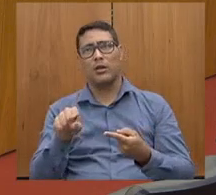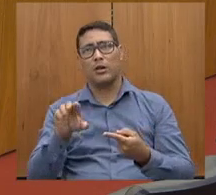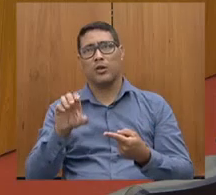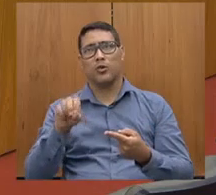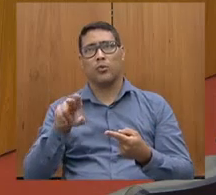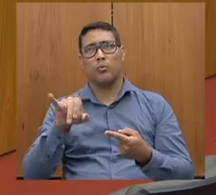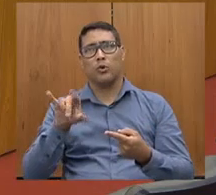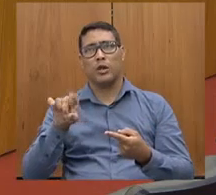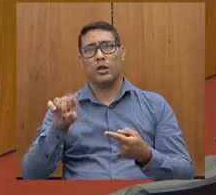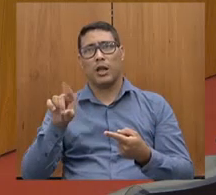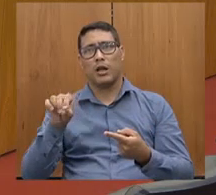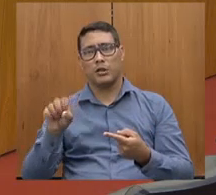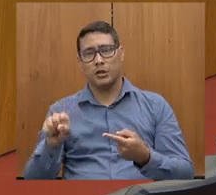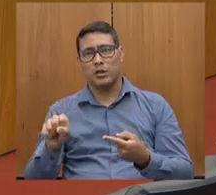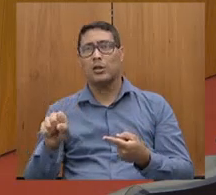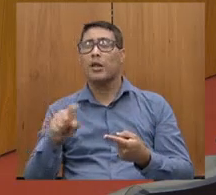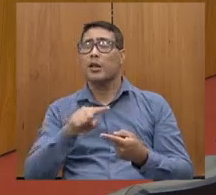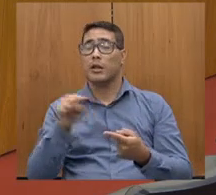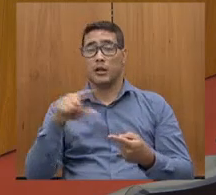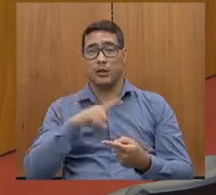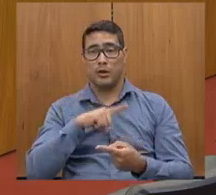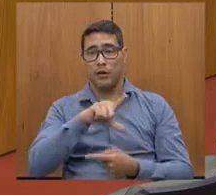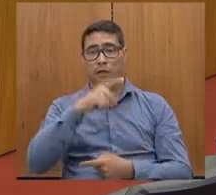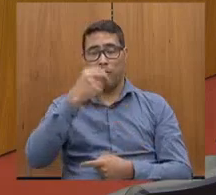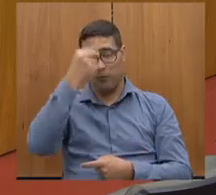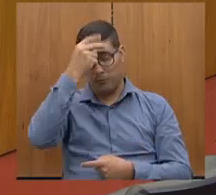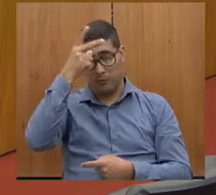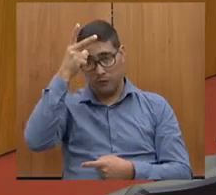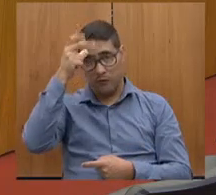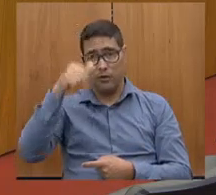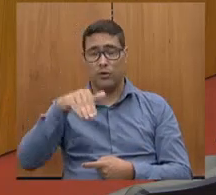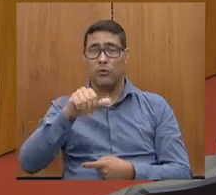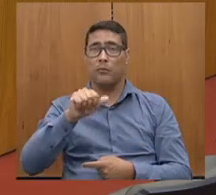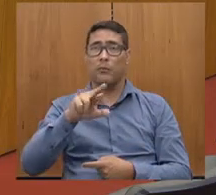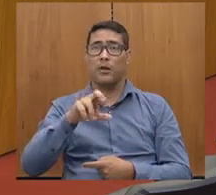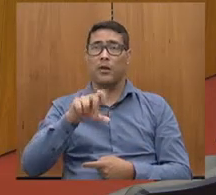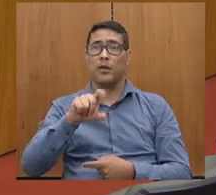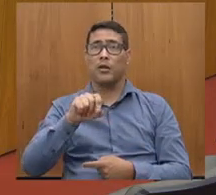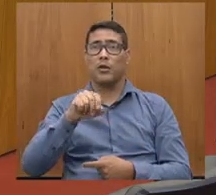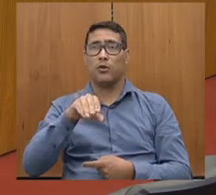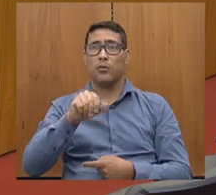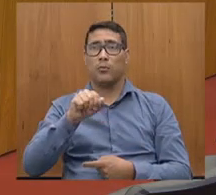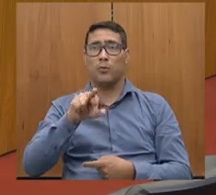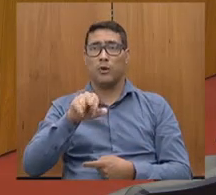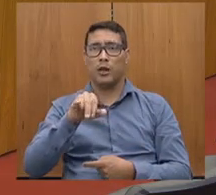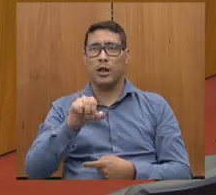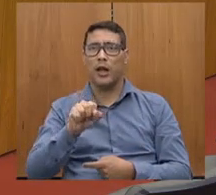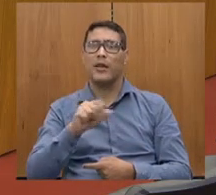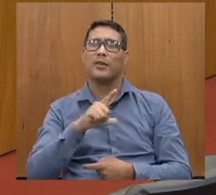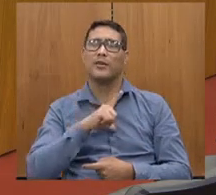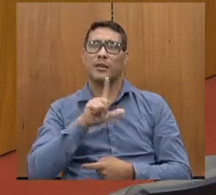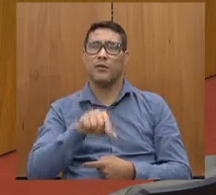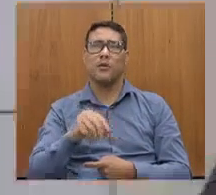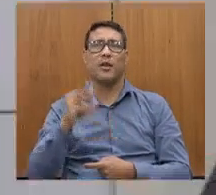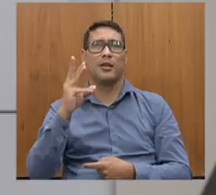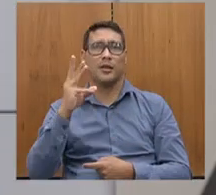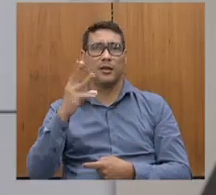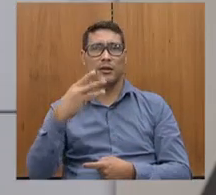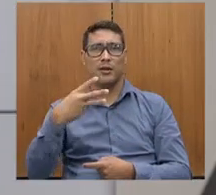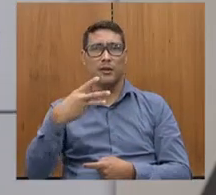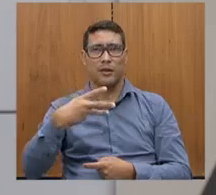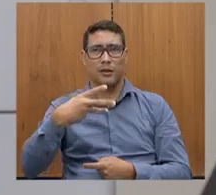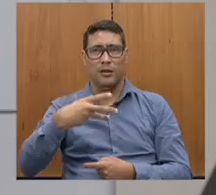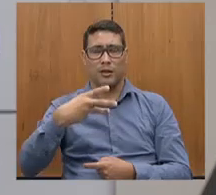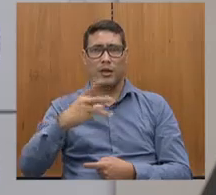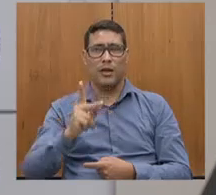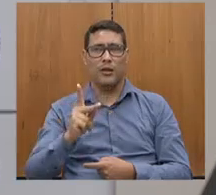prefeito Valquim, agora o prefeito Marcel Moraes, com emendas nossas, então, de dois quilômetros, três quilômetros, já está indo já agora para o